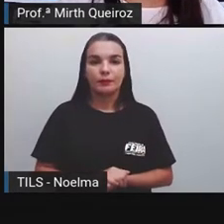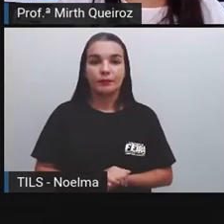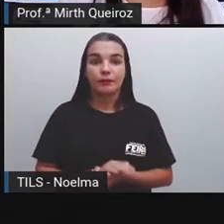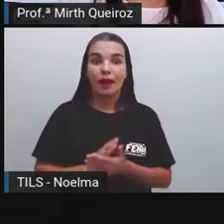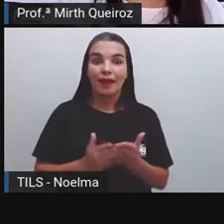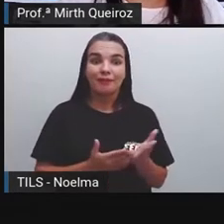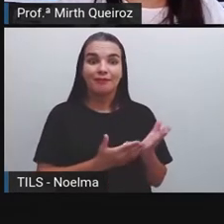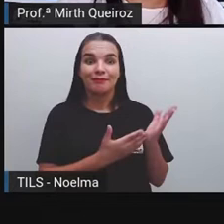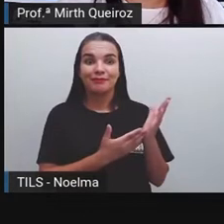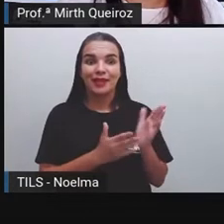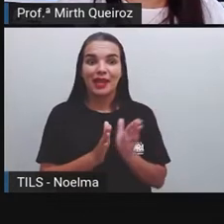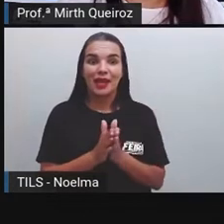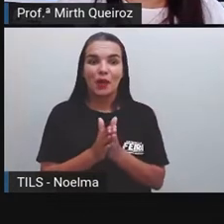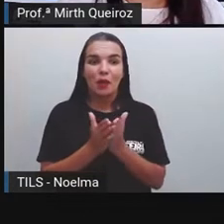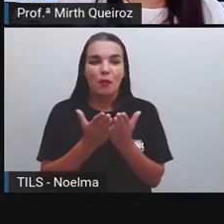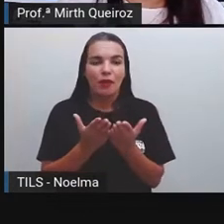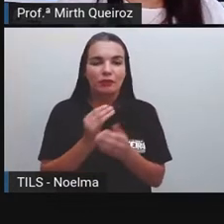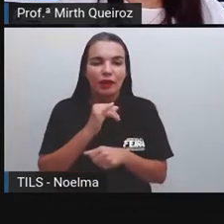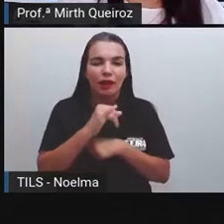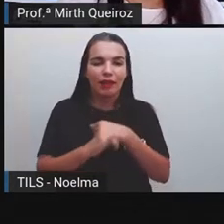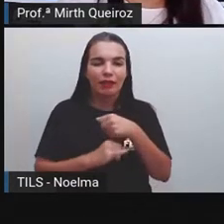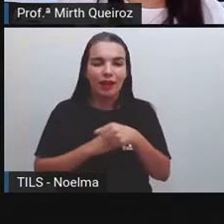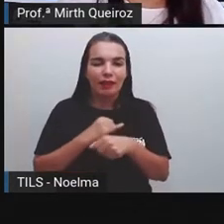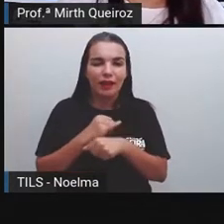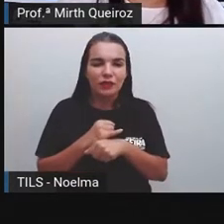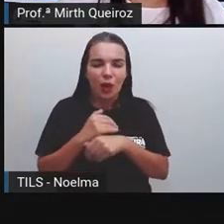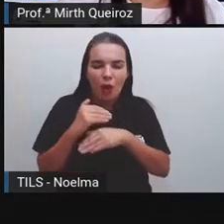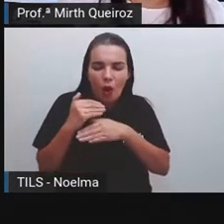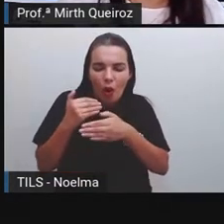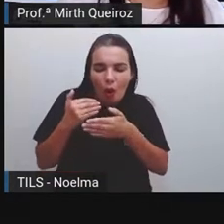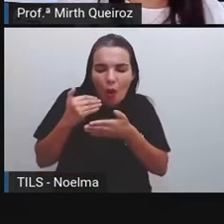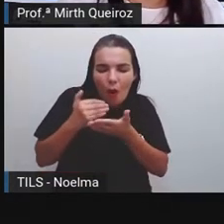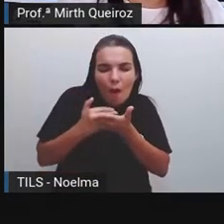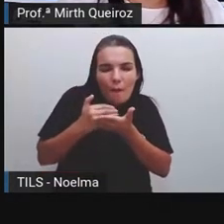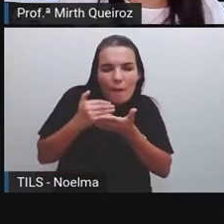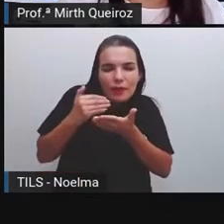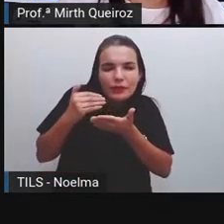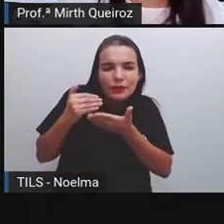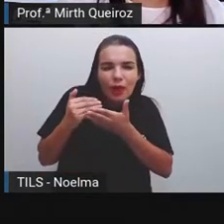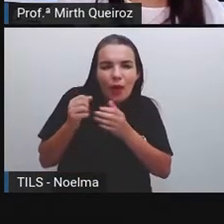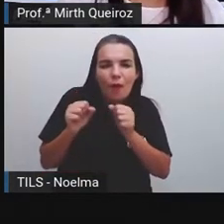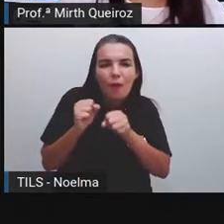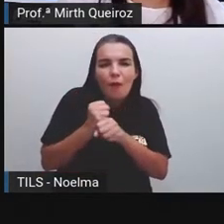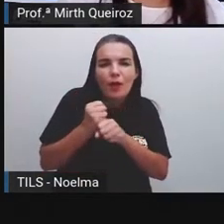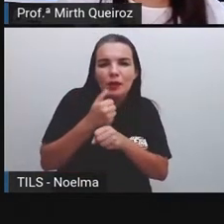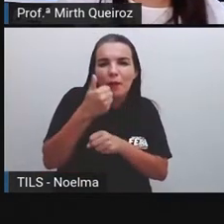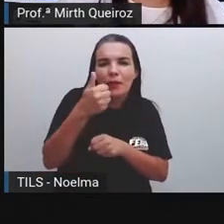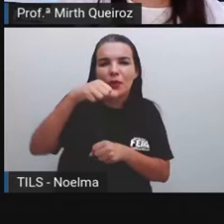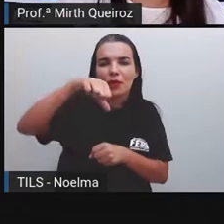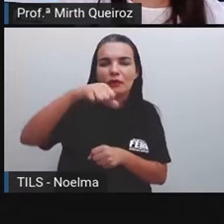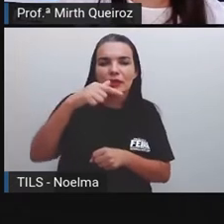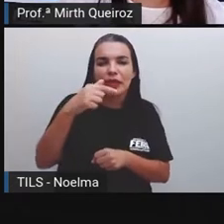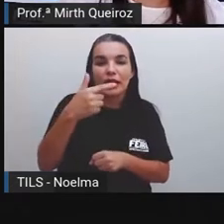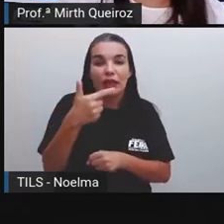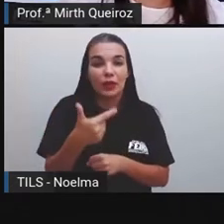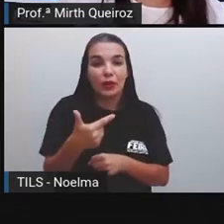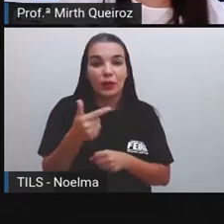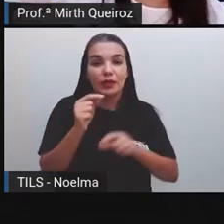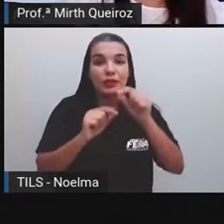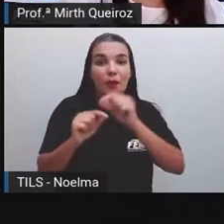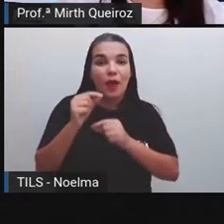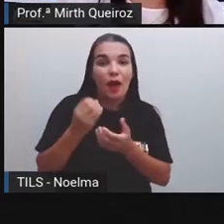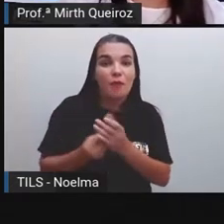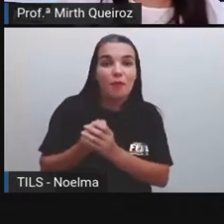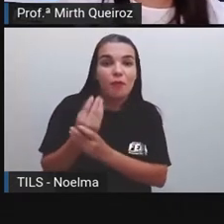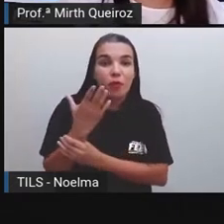Quando a internet Ainda dava os primeiros passos Lá em 1972 Surgiu o BBS Boletim World